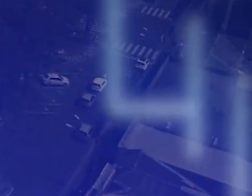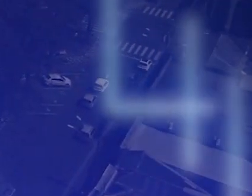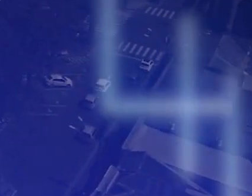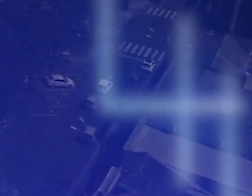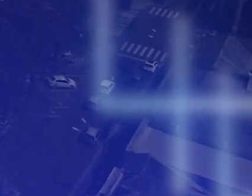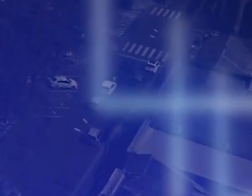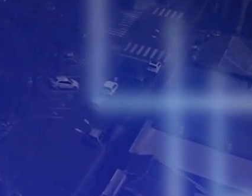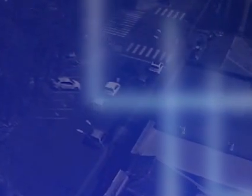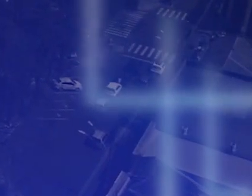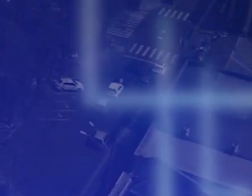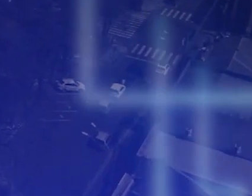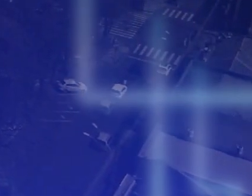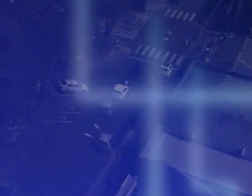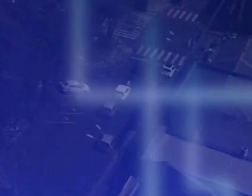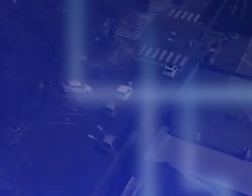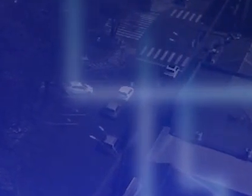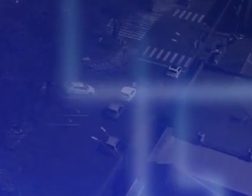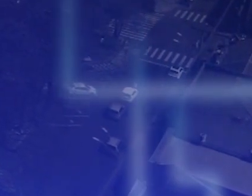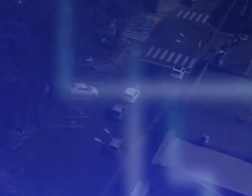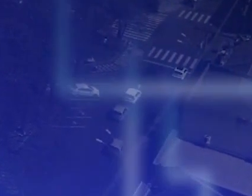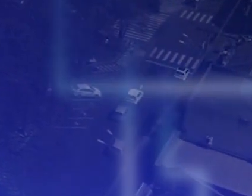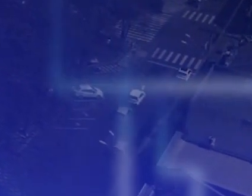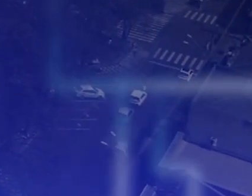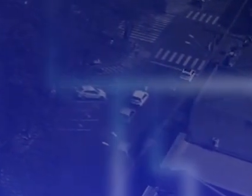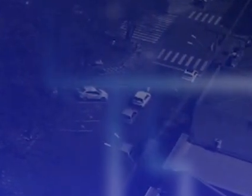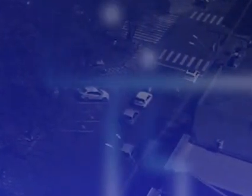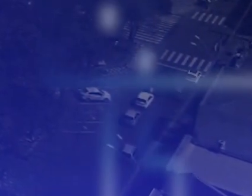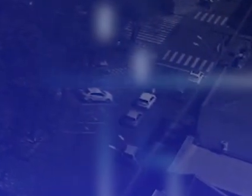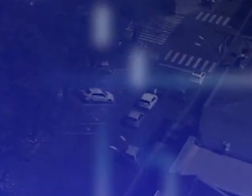melhorou, não está funcionando.